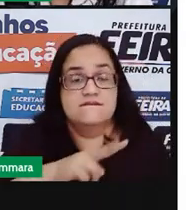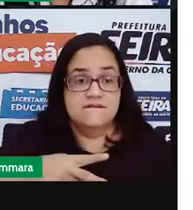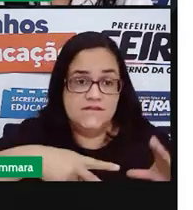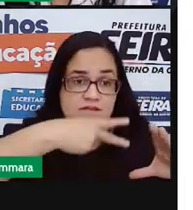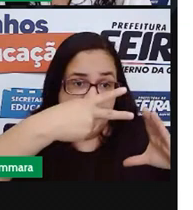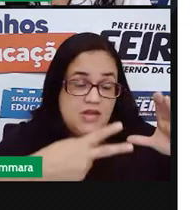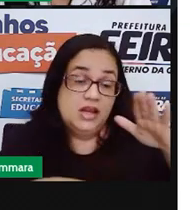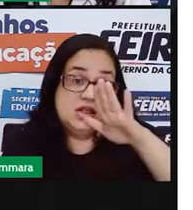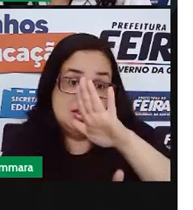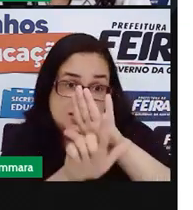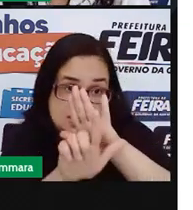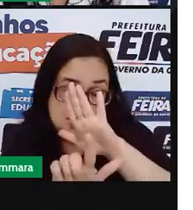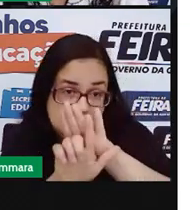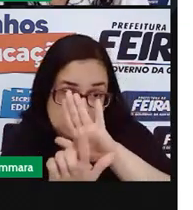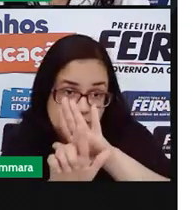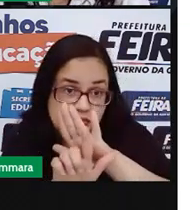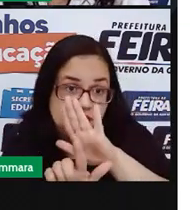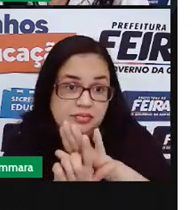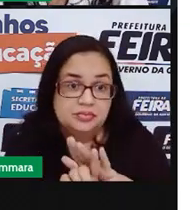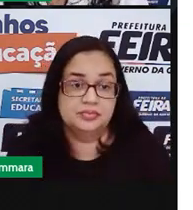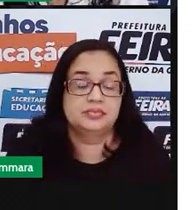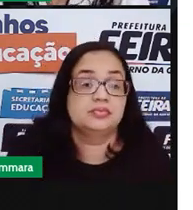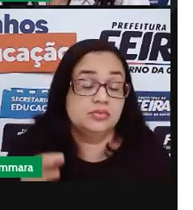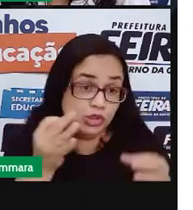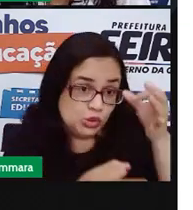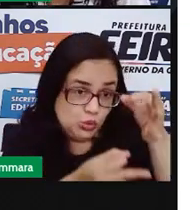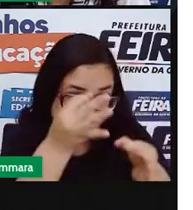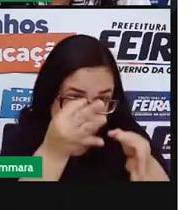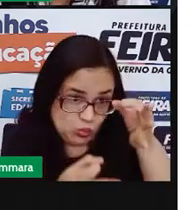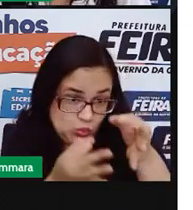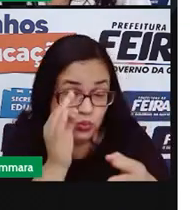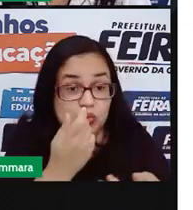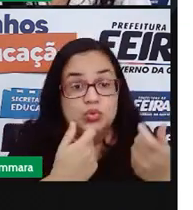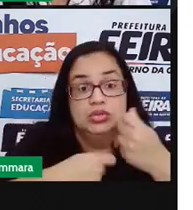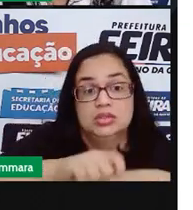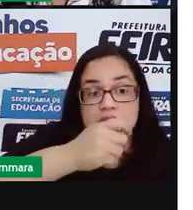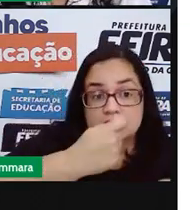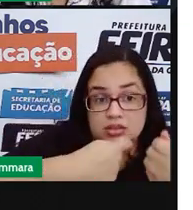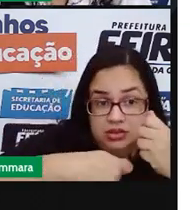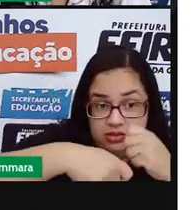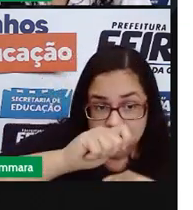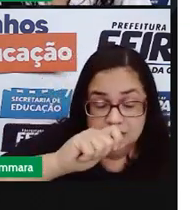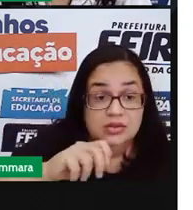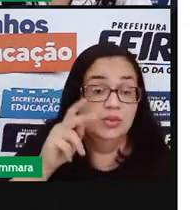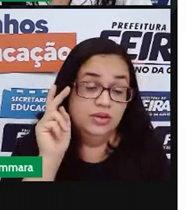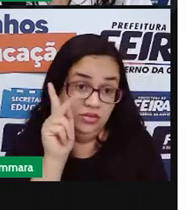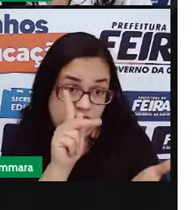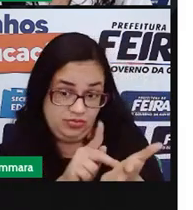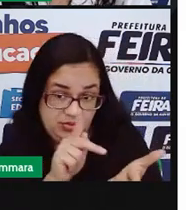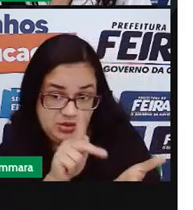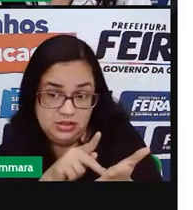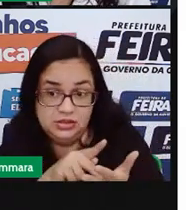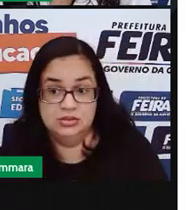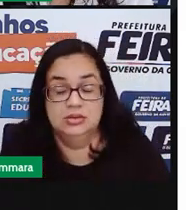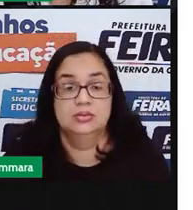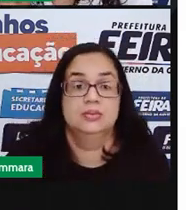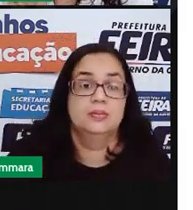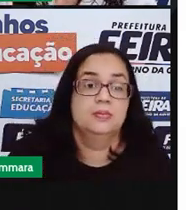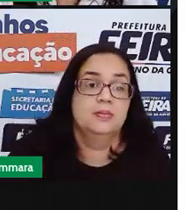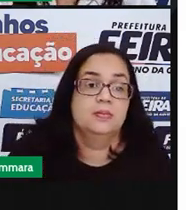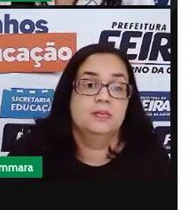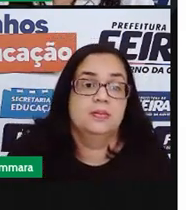legislar, assessorar, julgar, administrar. Não é verdade? Pois bem.